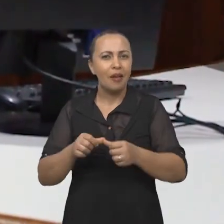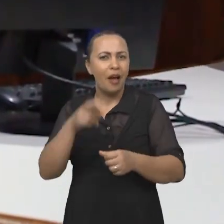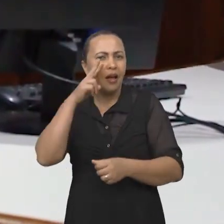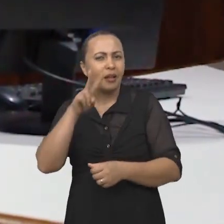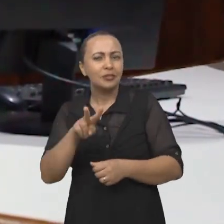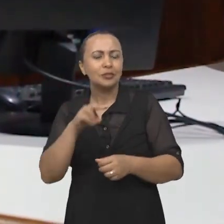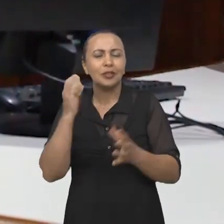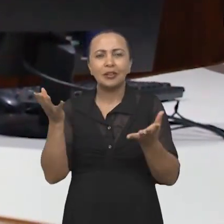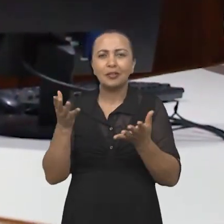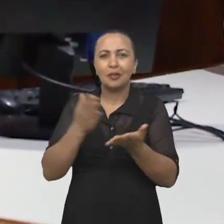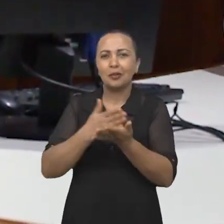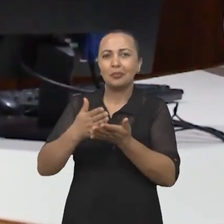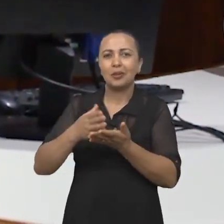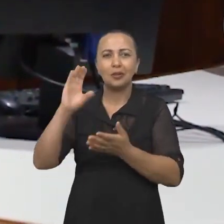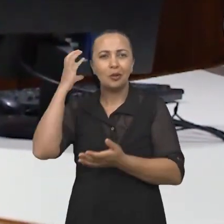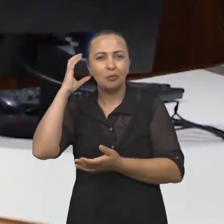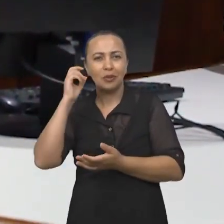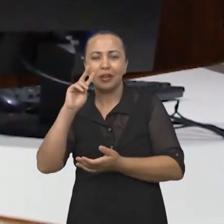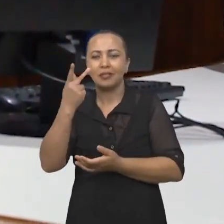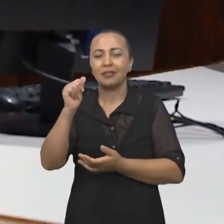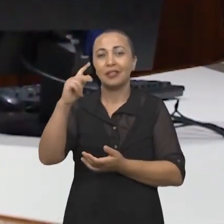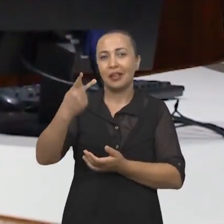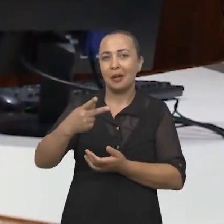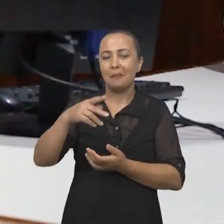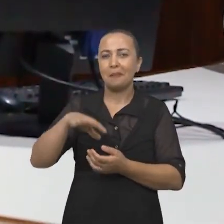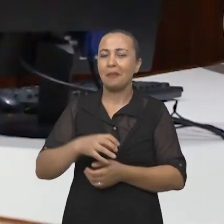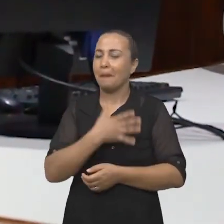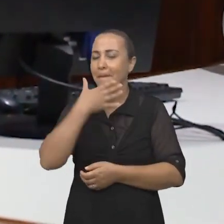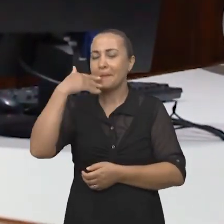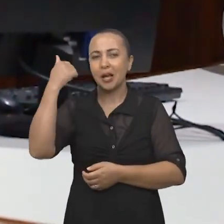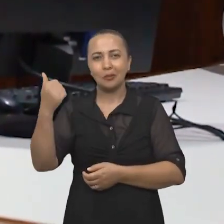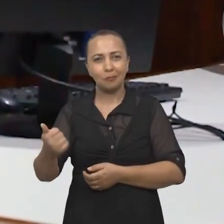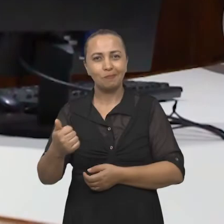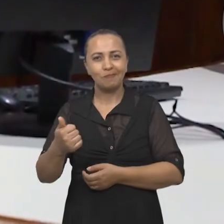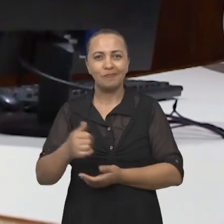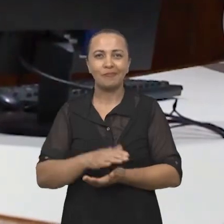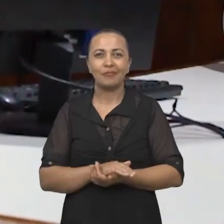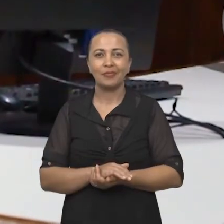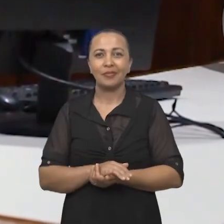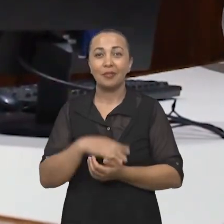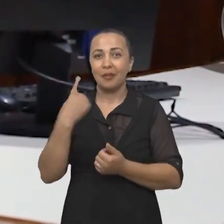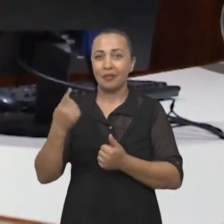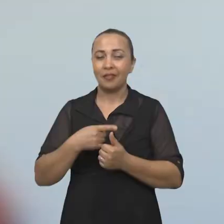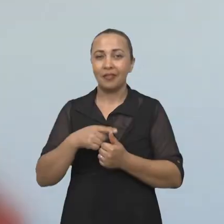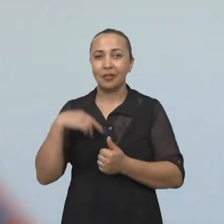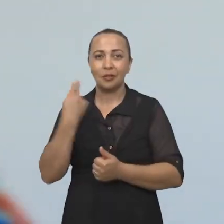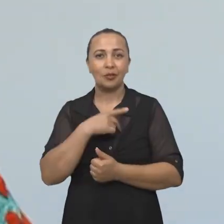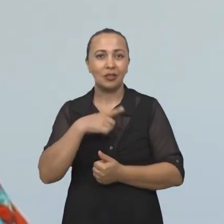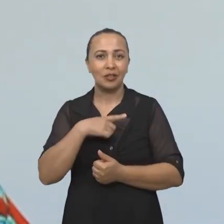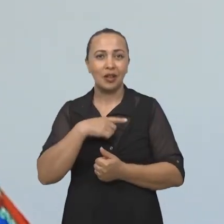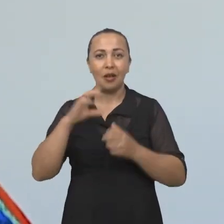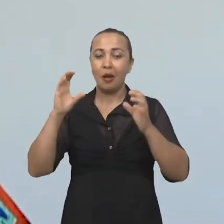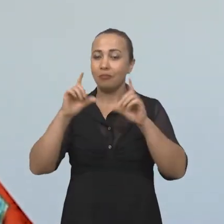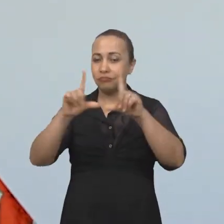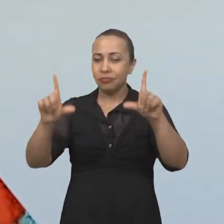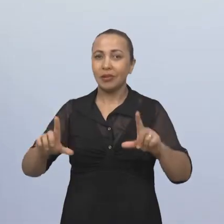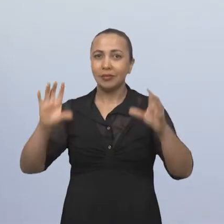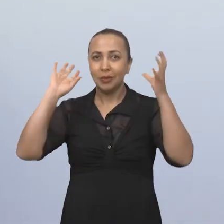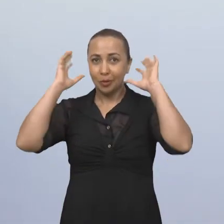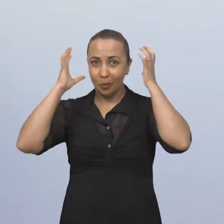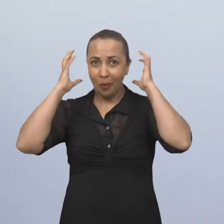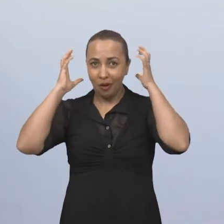ligadinho com a gente que agora começou ao seu programa de rap favorito. Uma vez que a gente tem um programa no rádio,